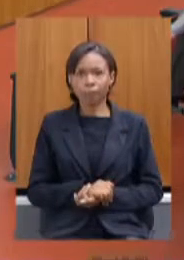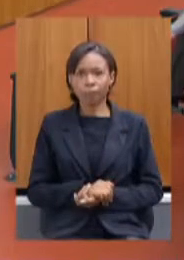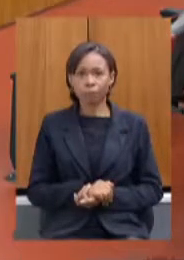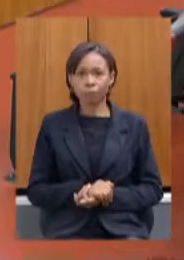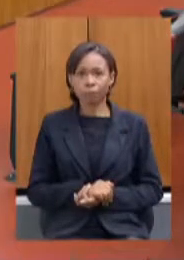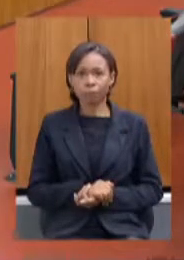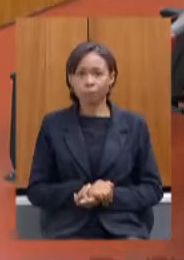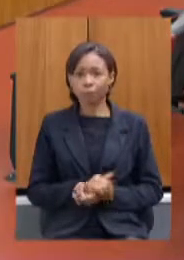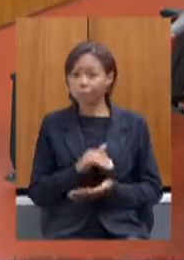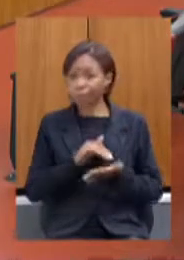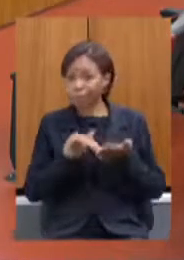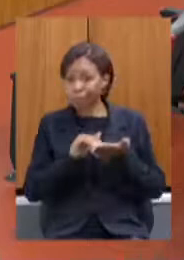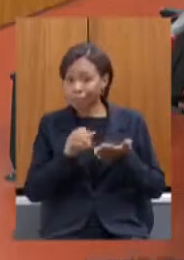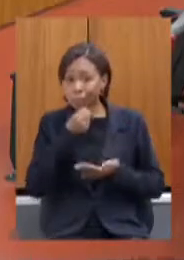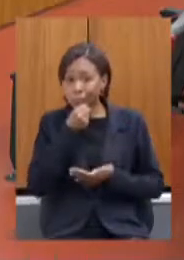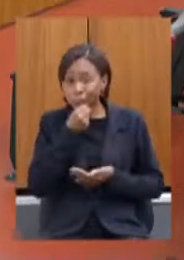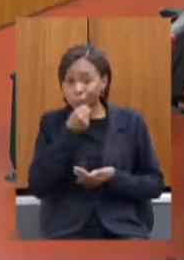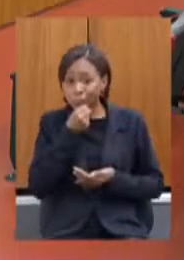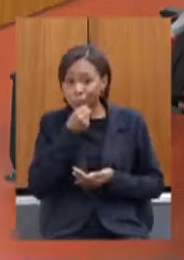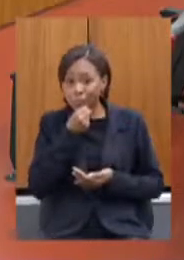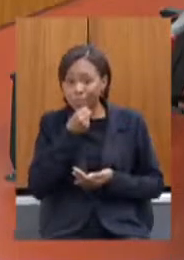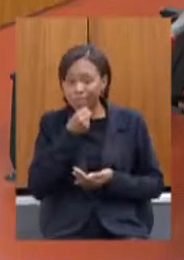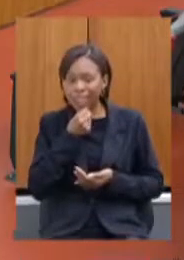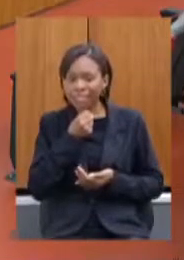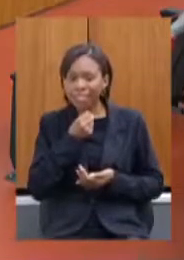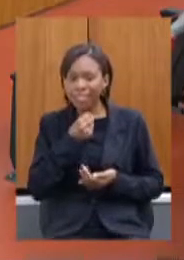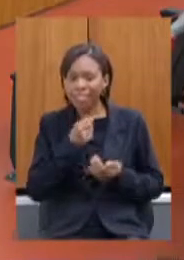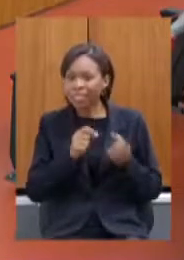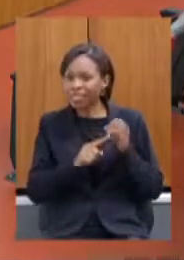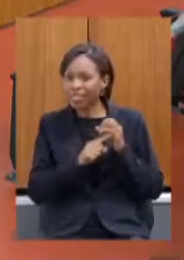microfone secretário está fechado não estou nos ouvindo